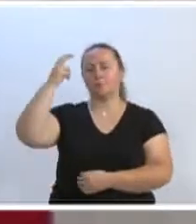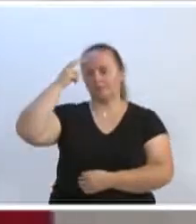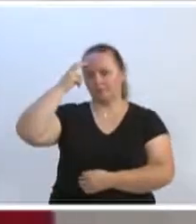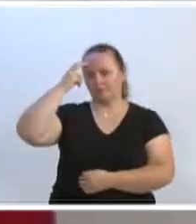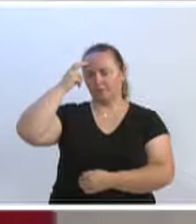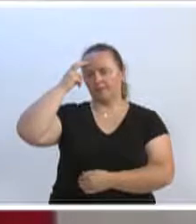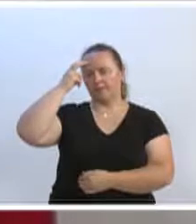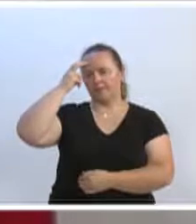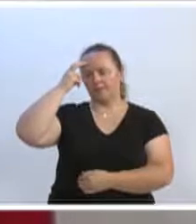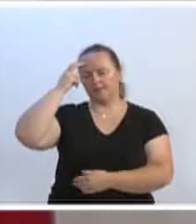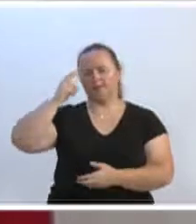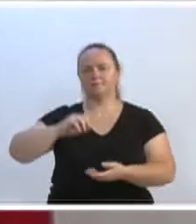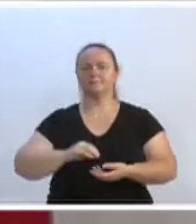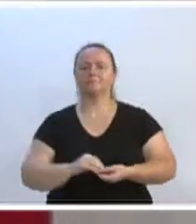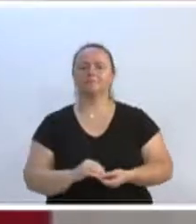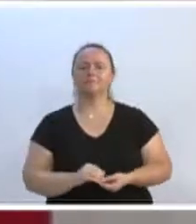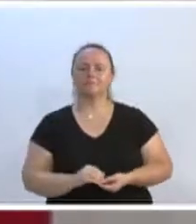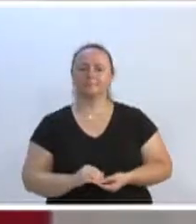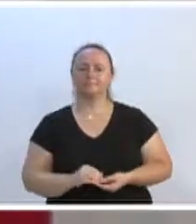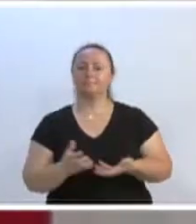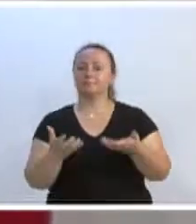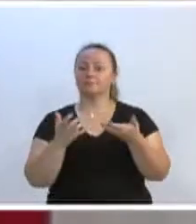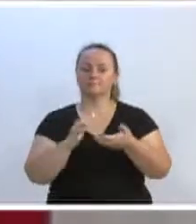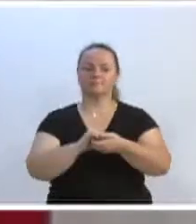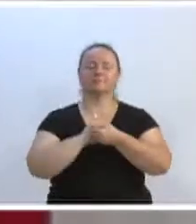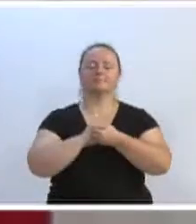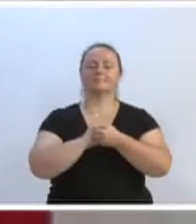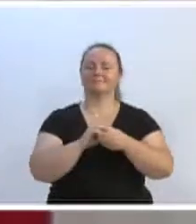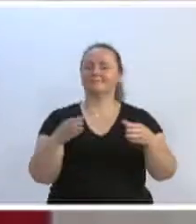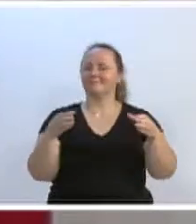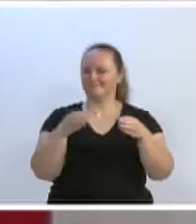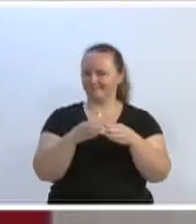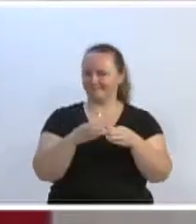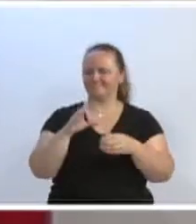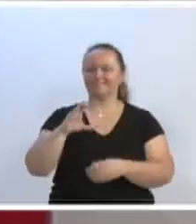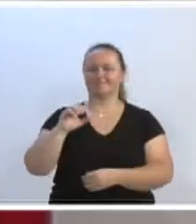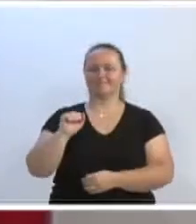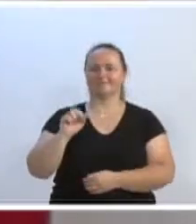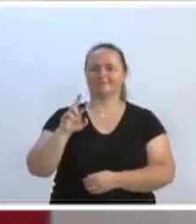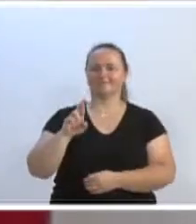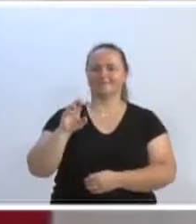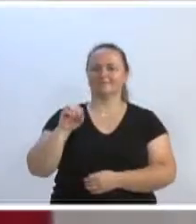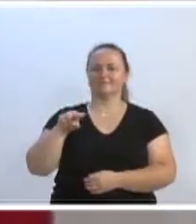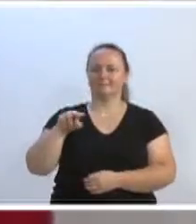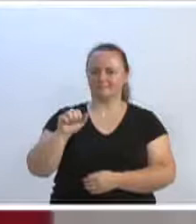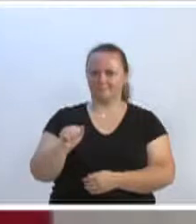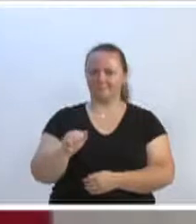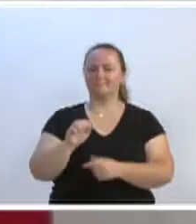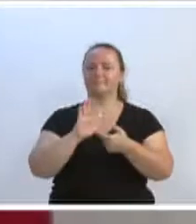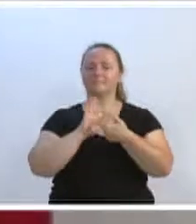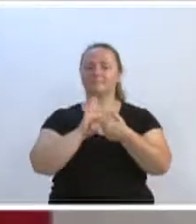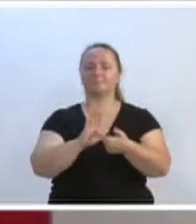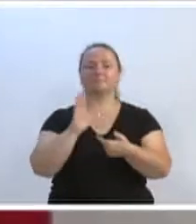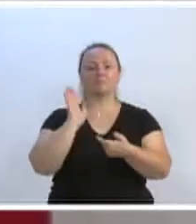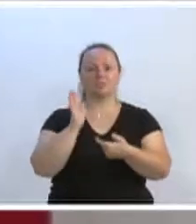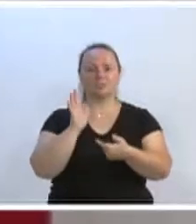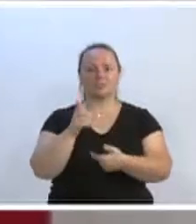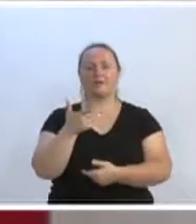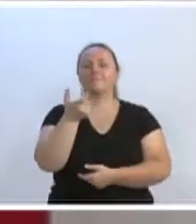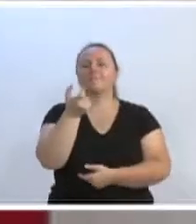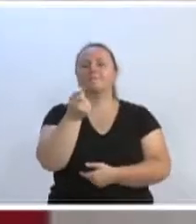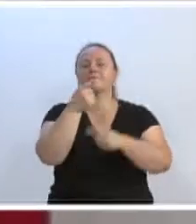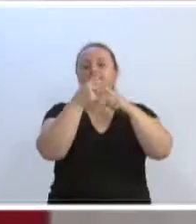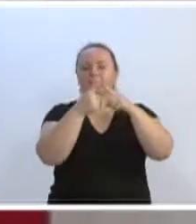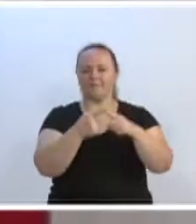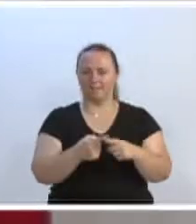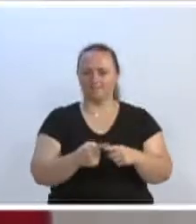Quero cumprimentar a Companhia de Teatro Carona pela 20ª Mostra Carona, que aconteceu na nossa cidade durante